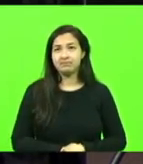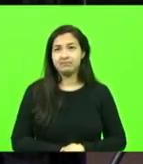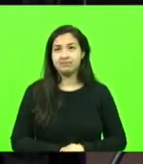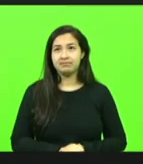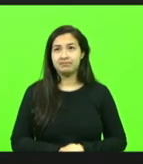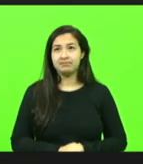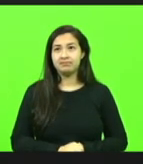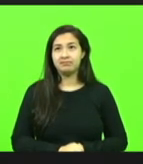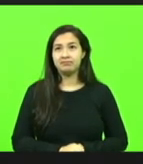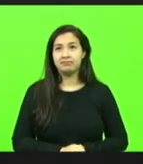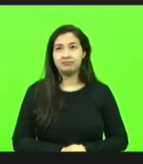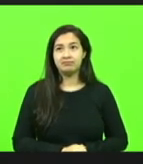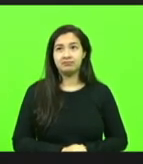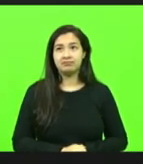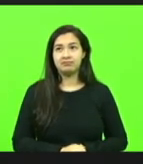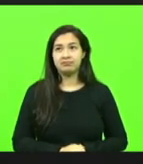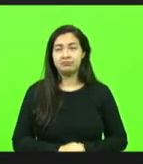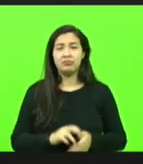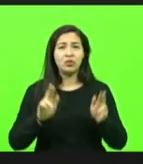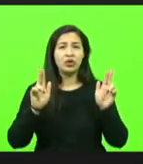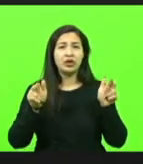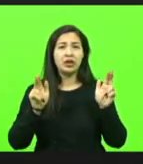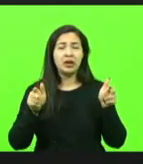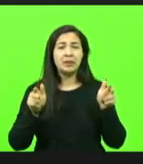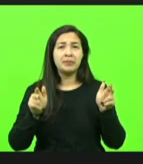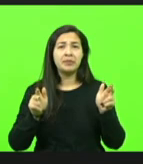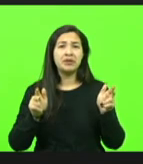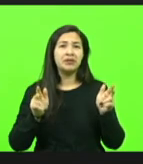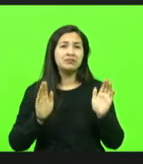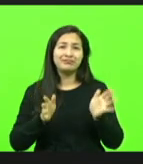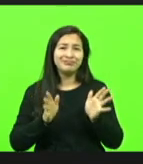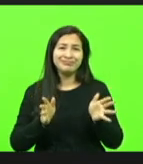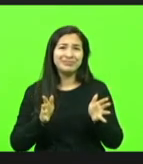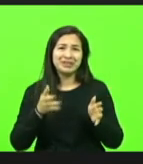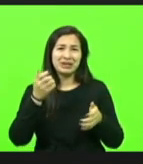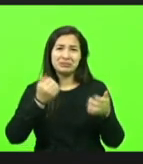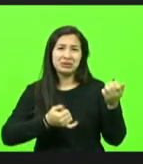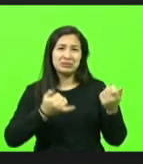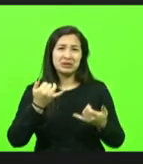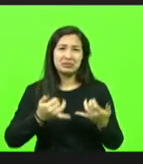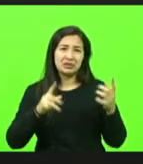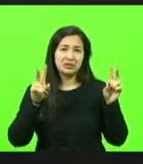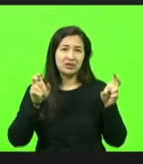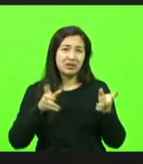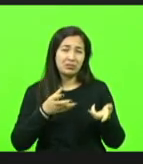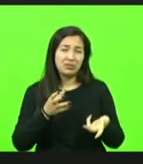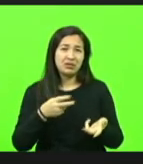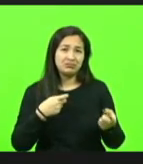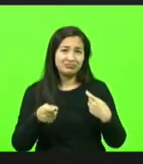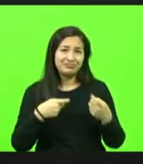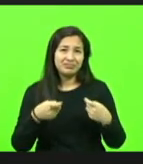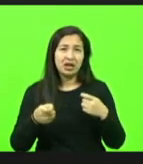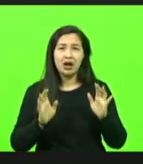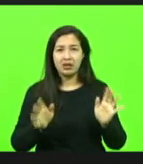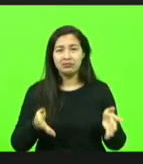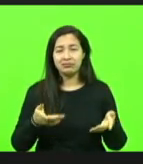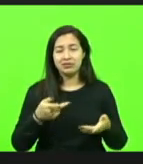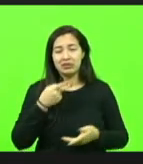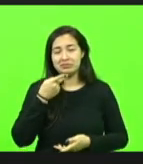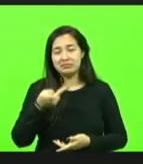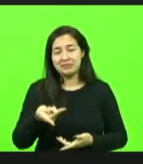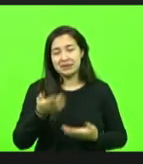Senhor presidente, o assunto que nós tínhamos reservado era esse sobre a questão do Contestado, então já nos consideramos contemplados, muito obrigado.